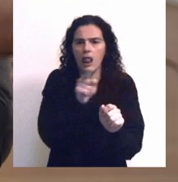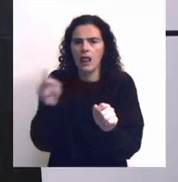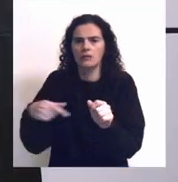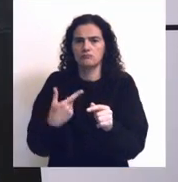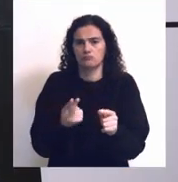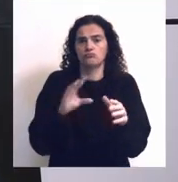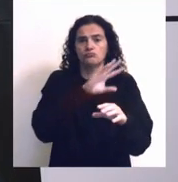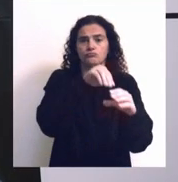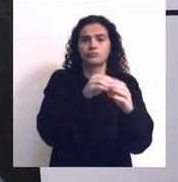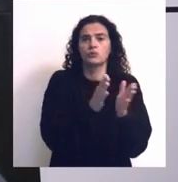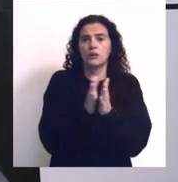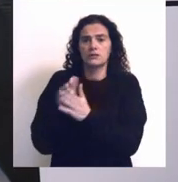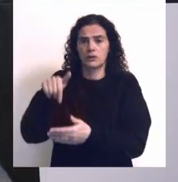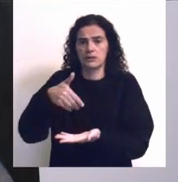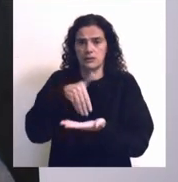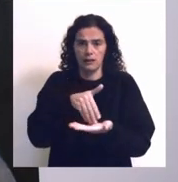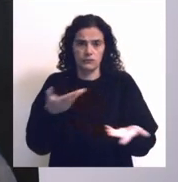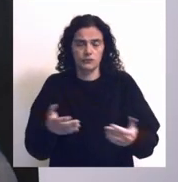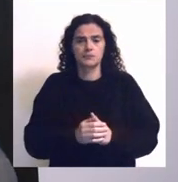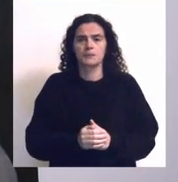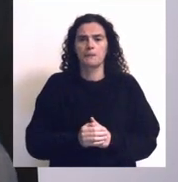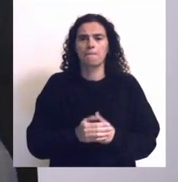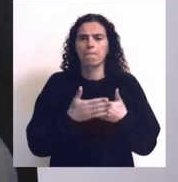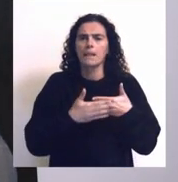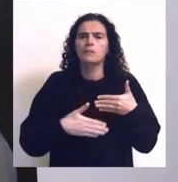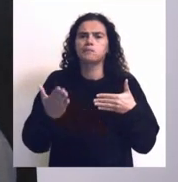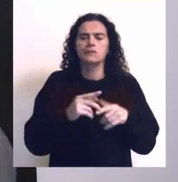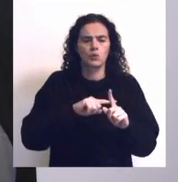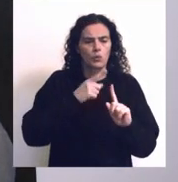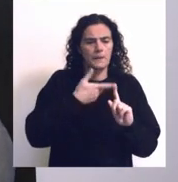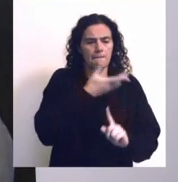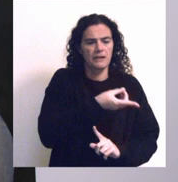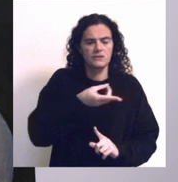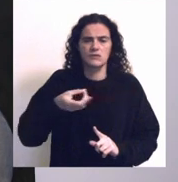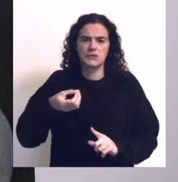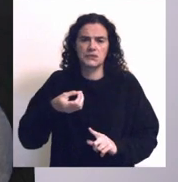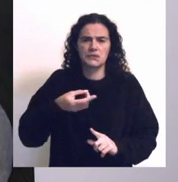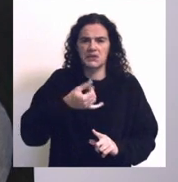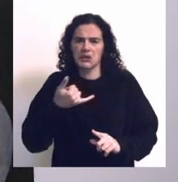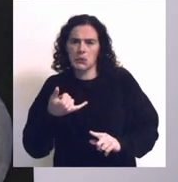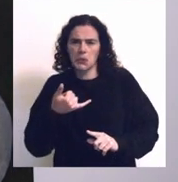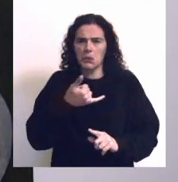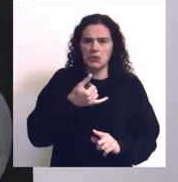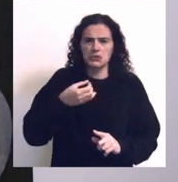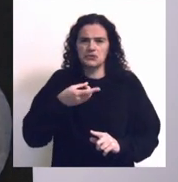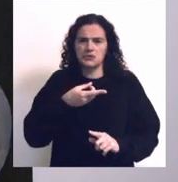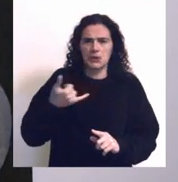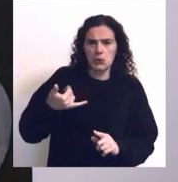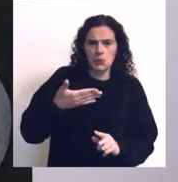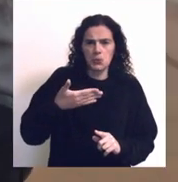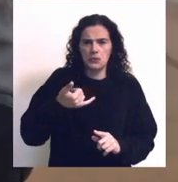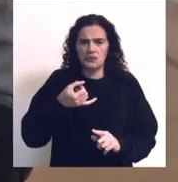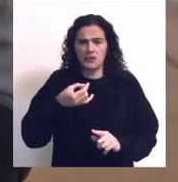fazem parte da coleção de Serralves. A partir de 1992, 91,